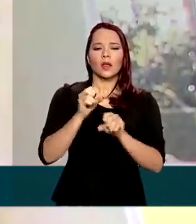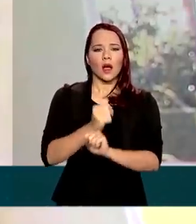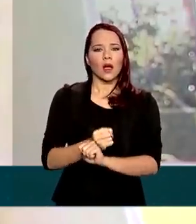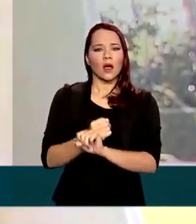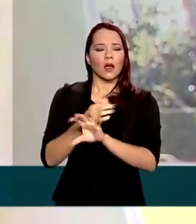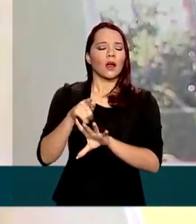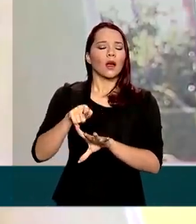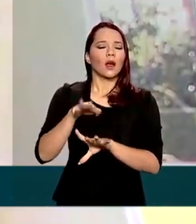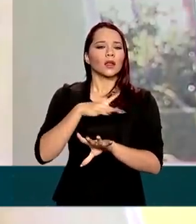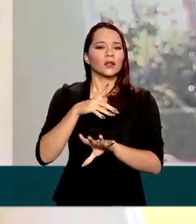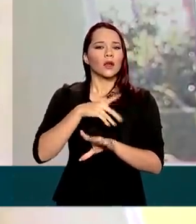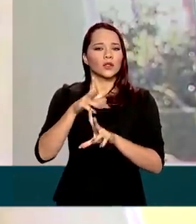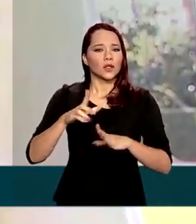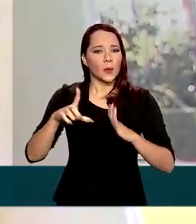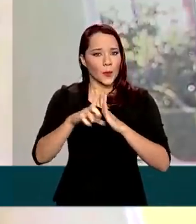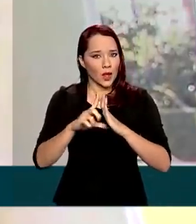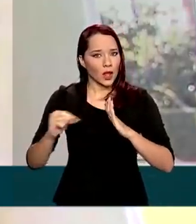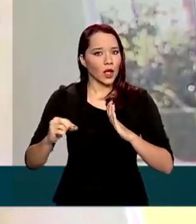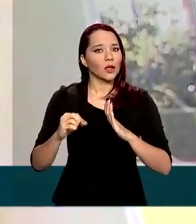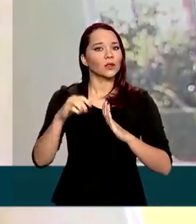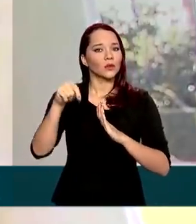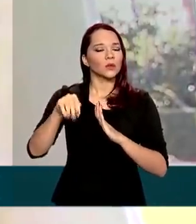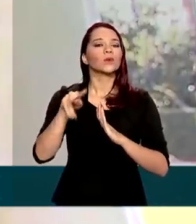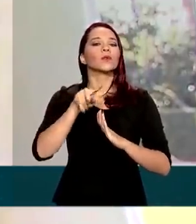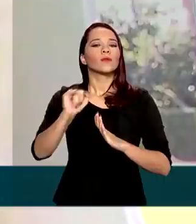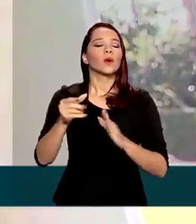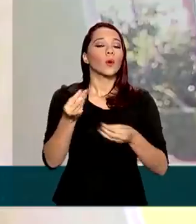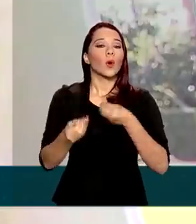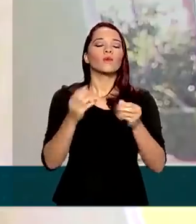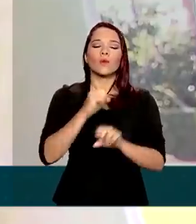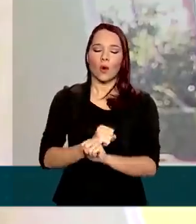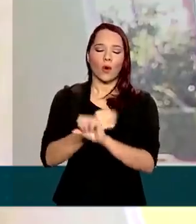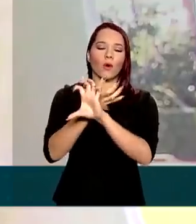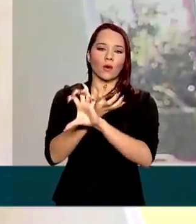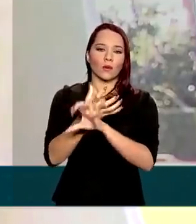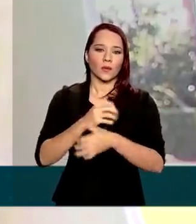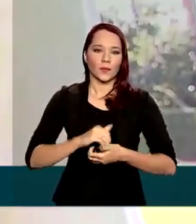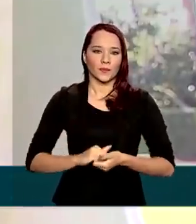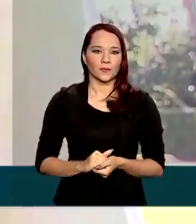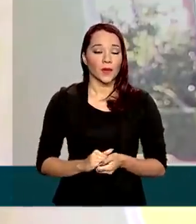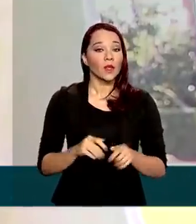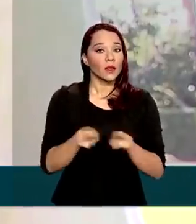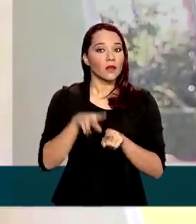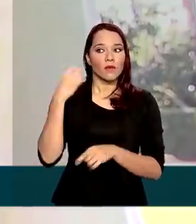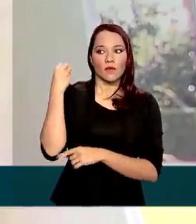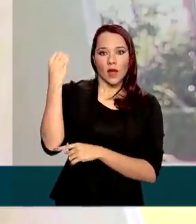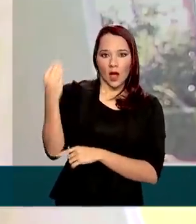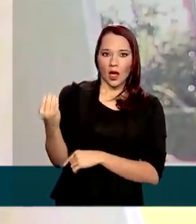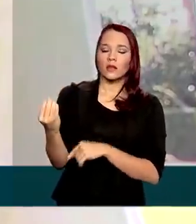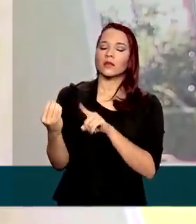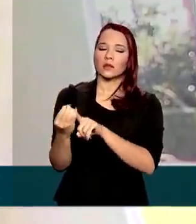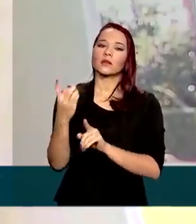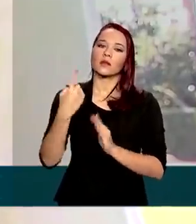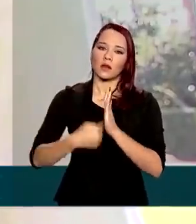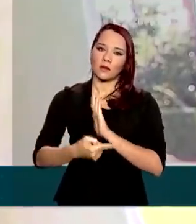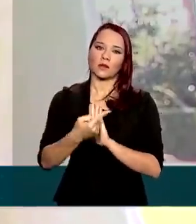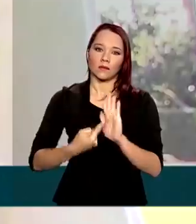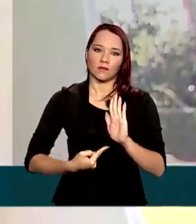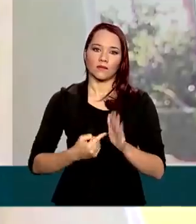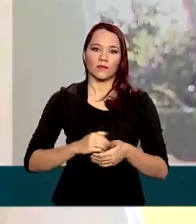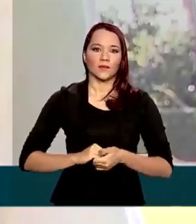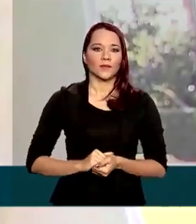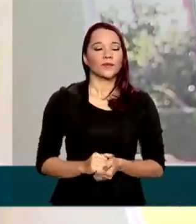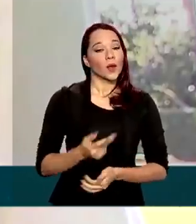isolamento social no Palácio da Alvorada serão por videoconferência. E viagens também foram canceladas.